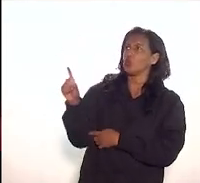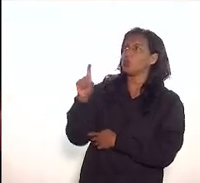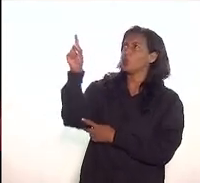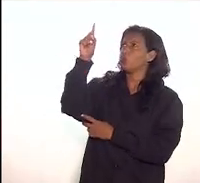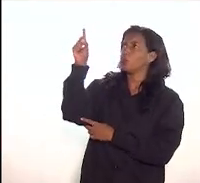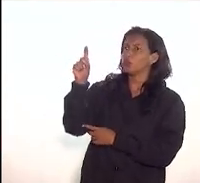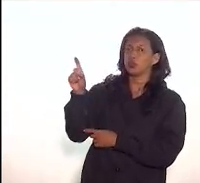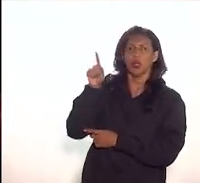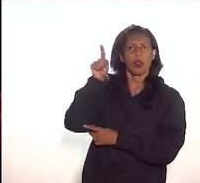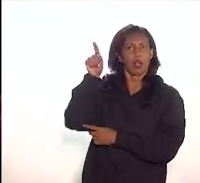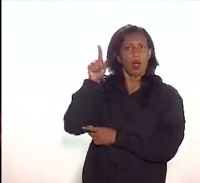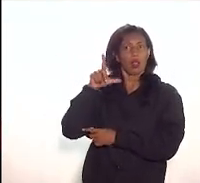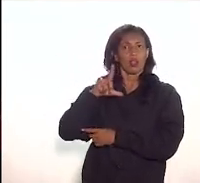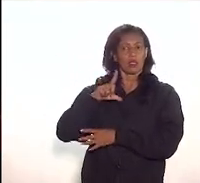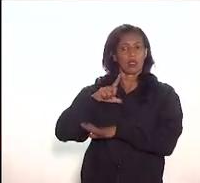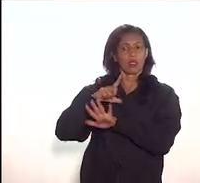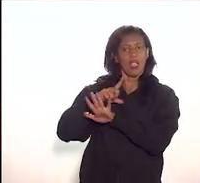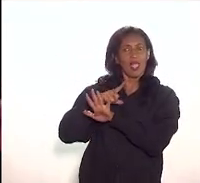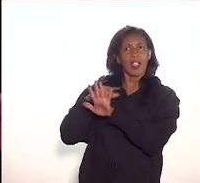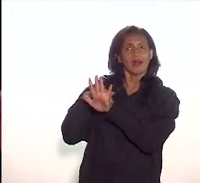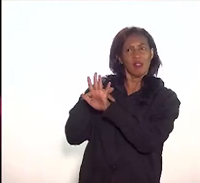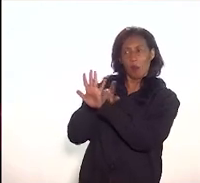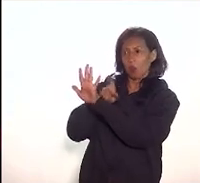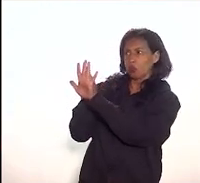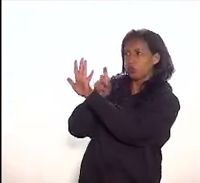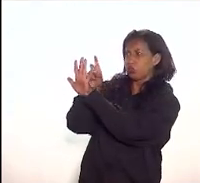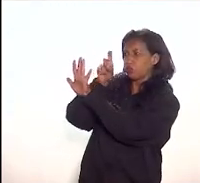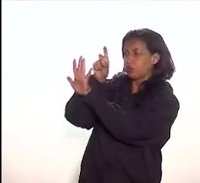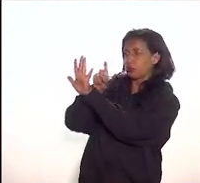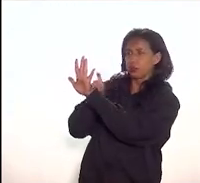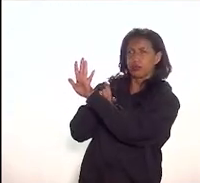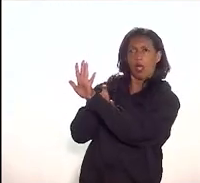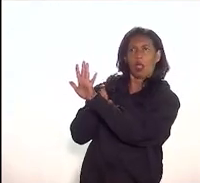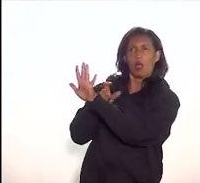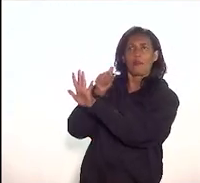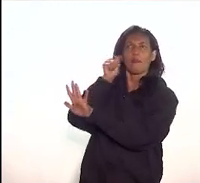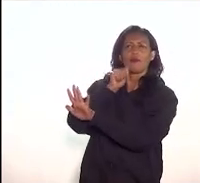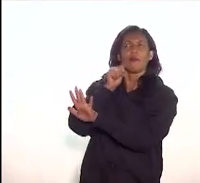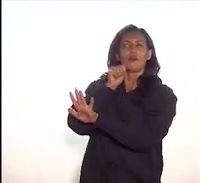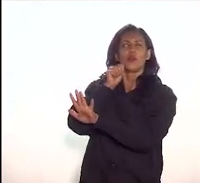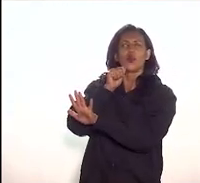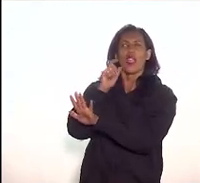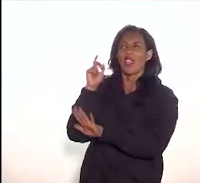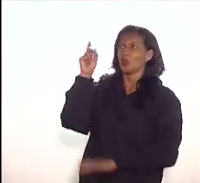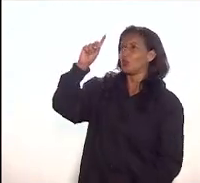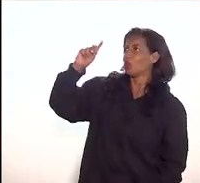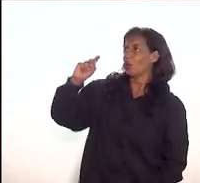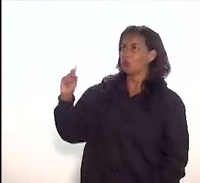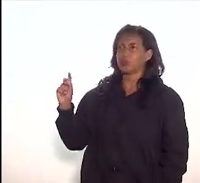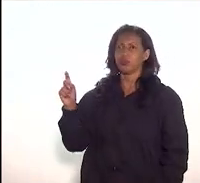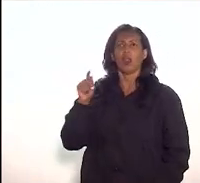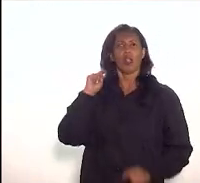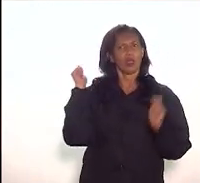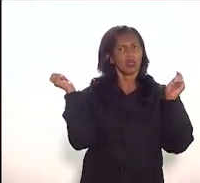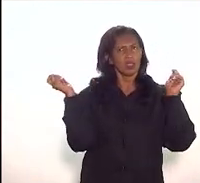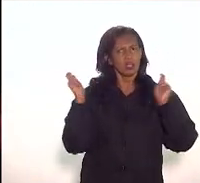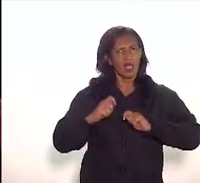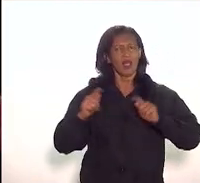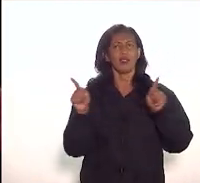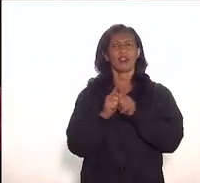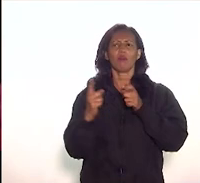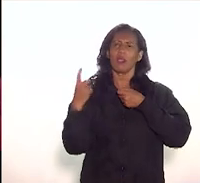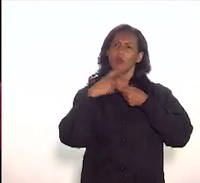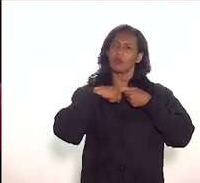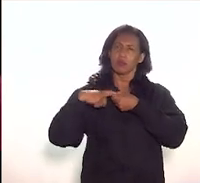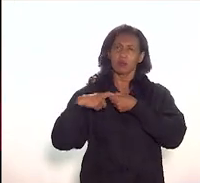feito um circuito de grafite pelas mulheres grafiteiras isso também pode entrar então o que eu